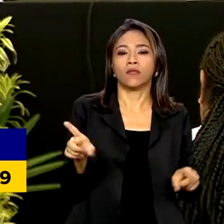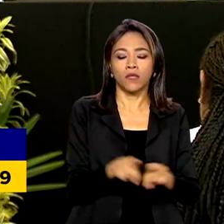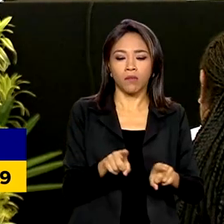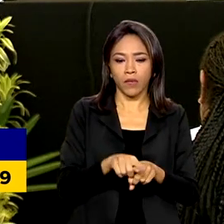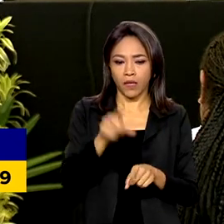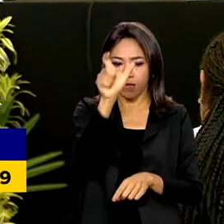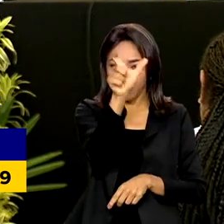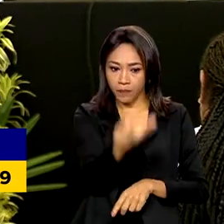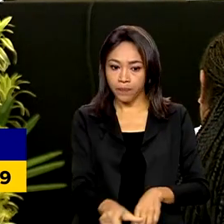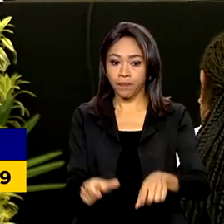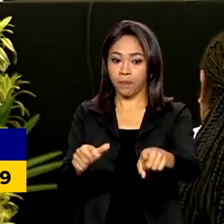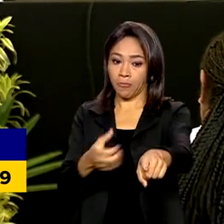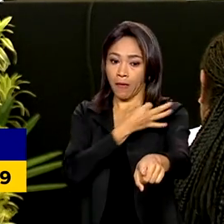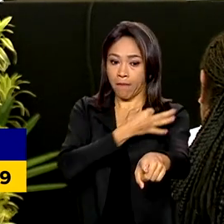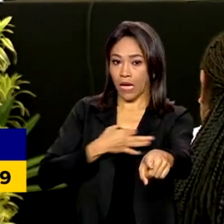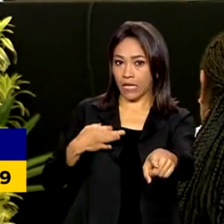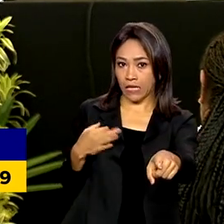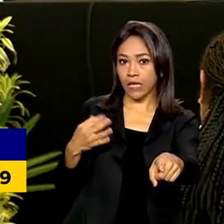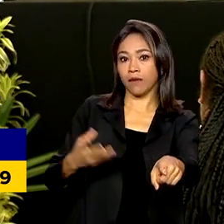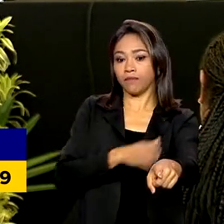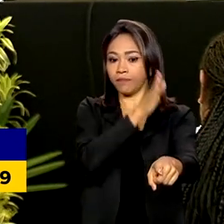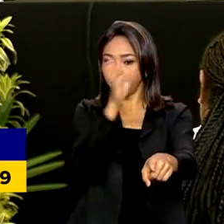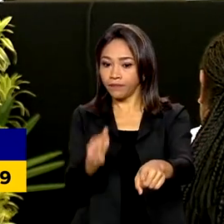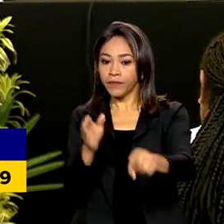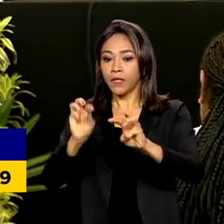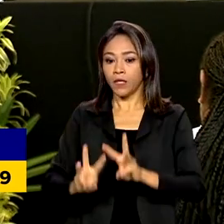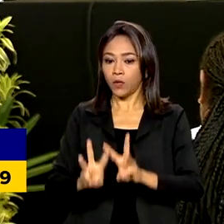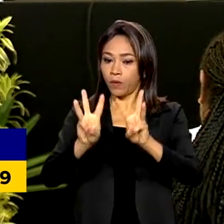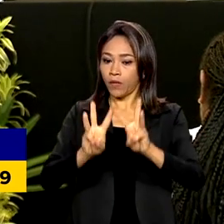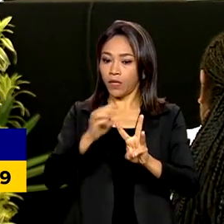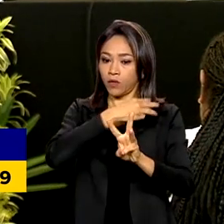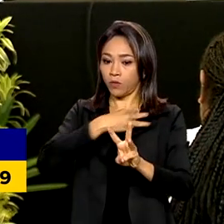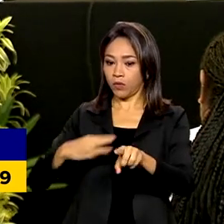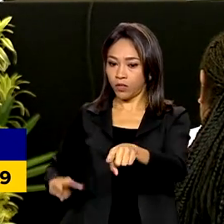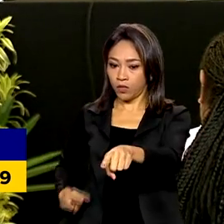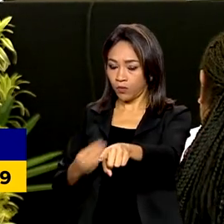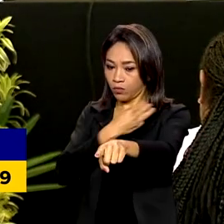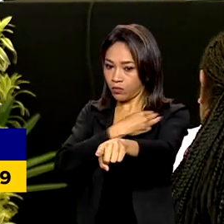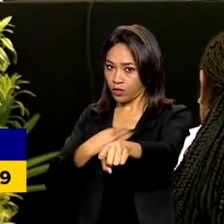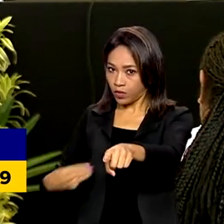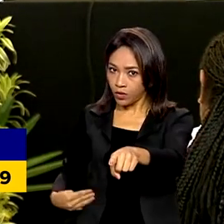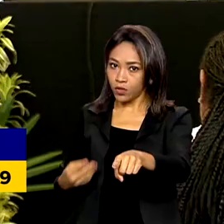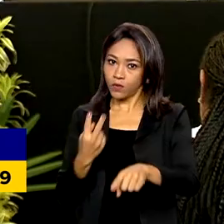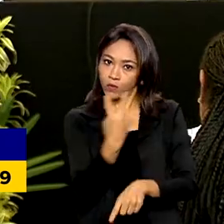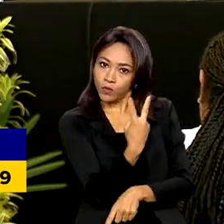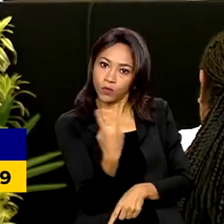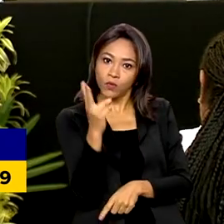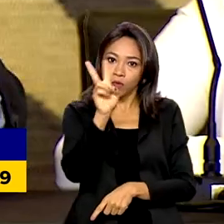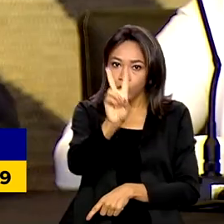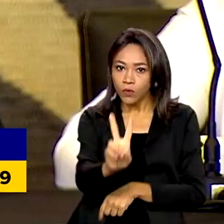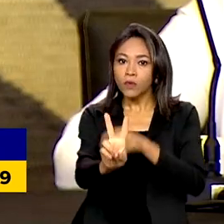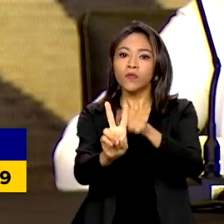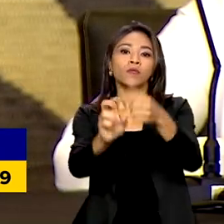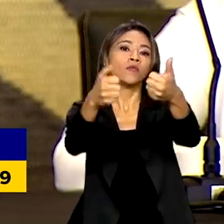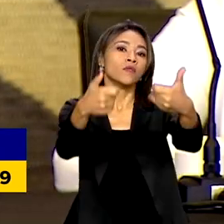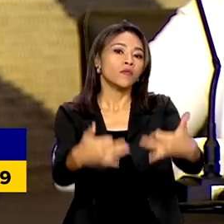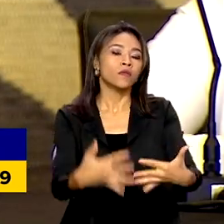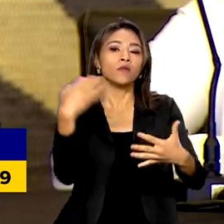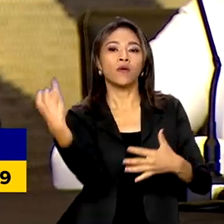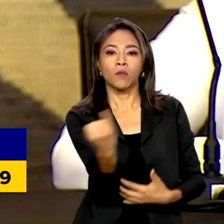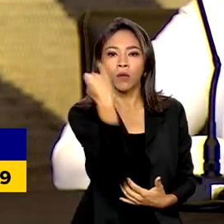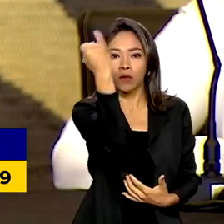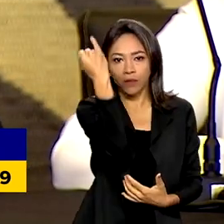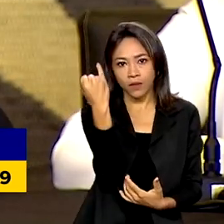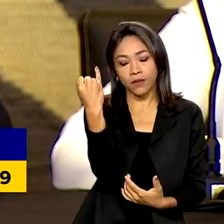Marina Silva do Meio Ambiente e Wellington Dias do Desenvolvimento Social. Os ministros destacaram a importância de